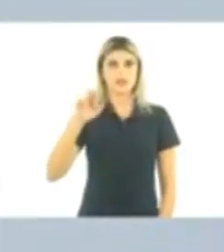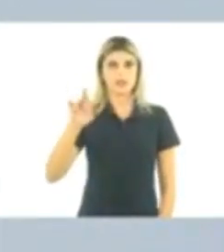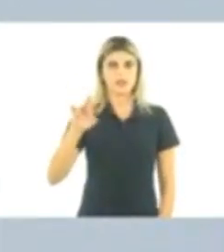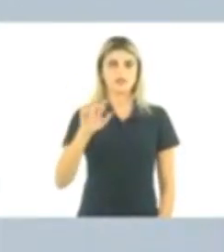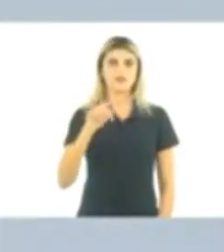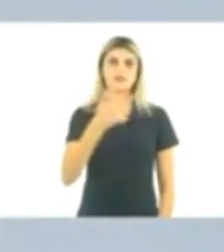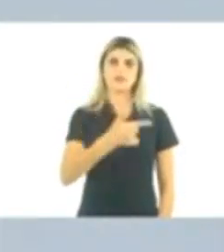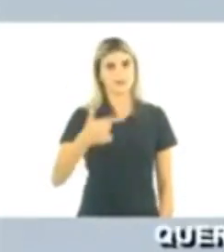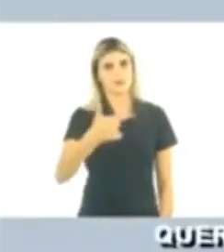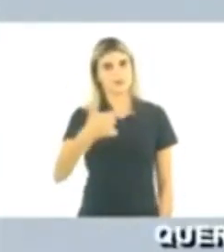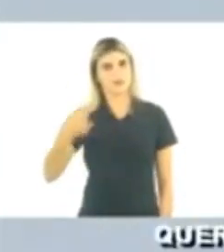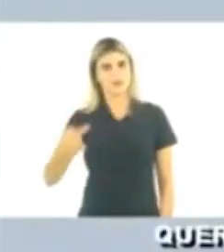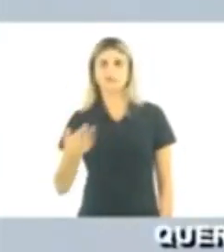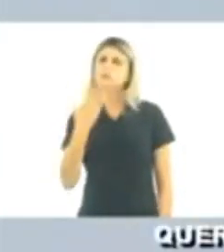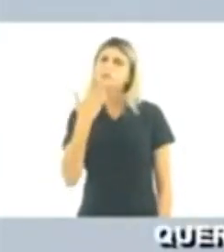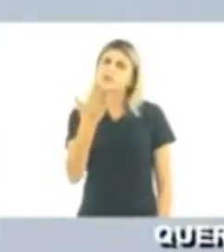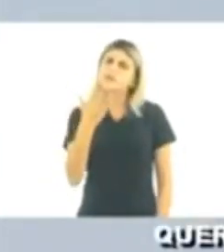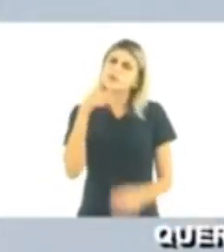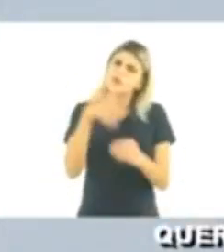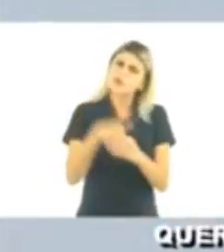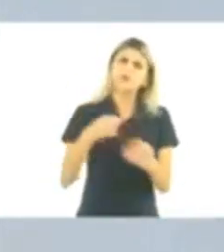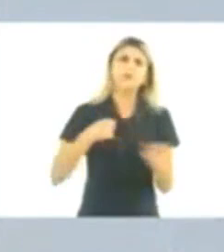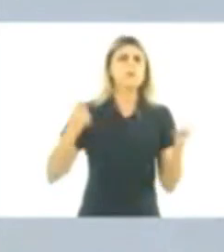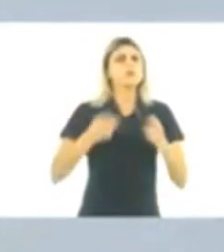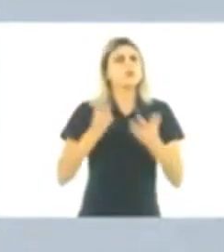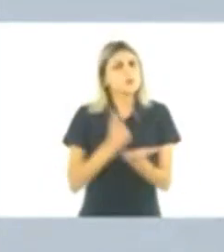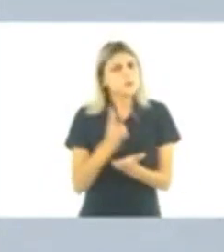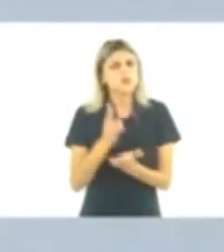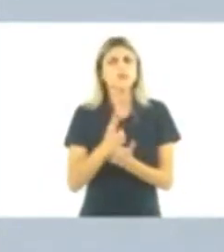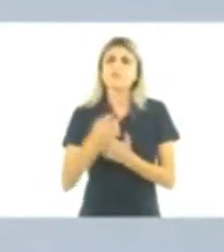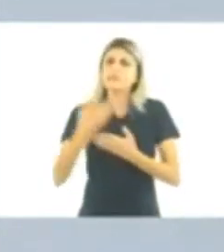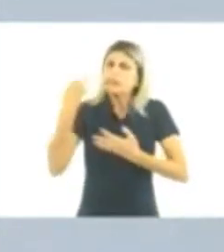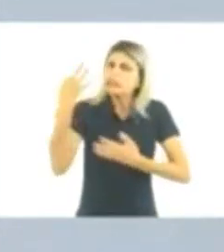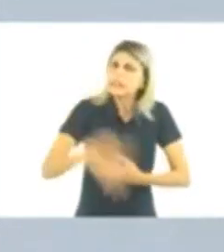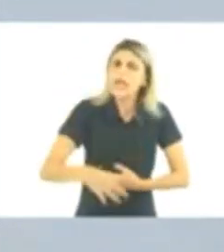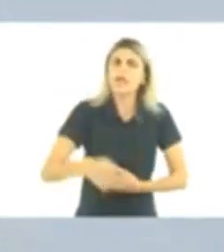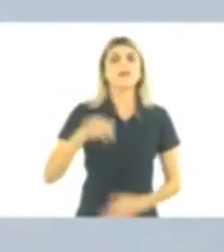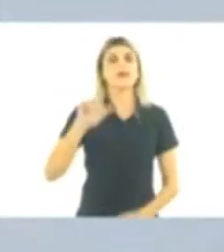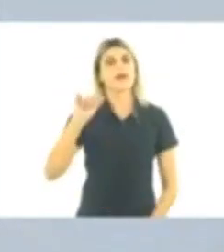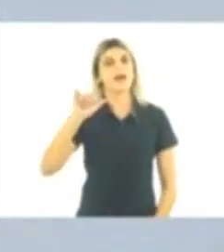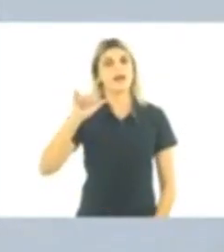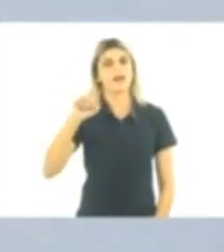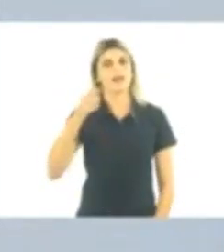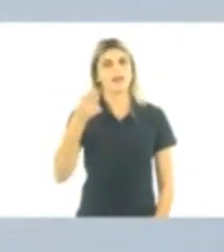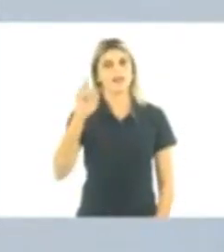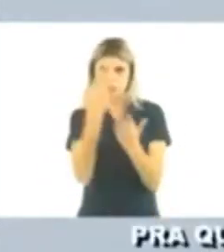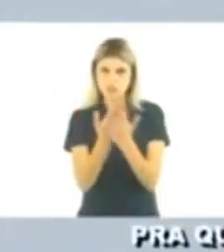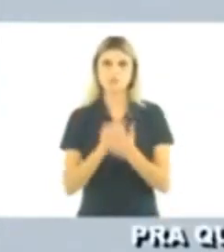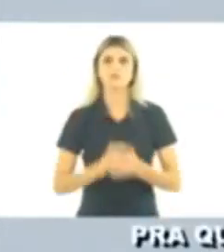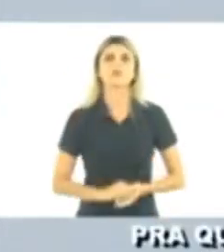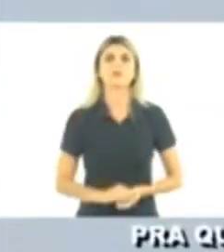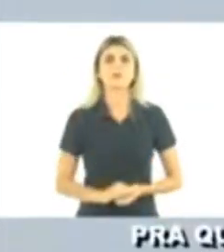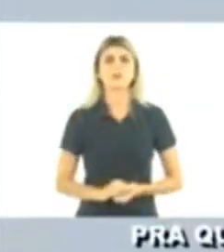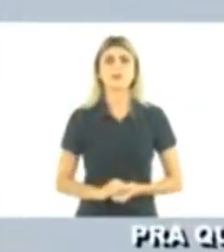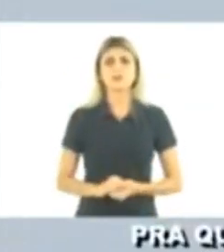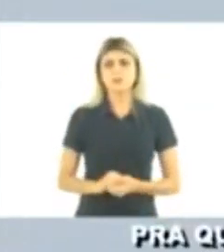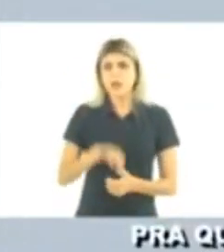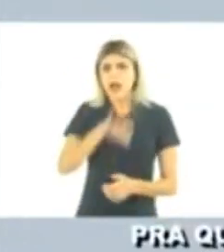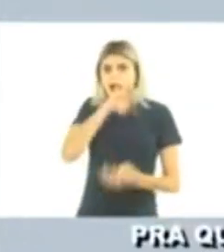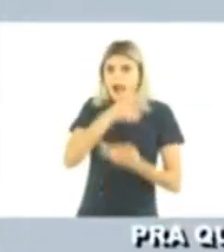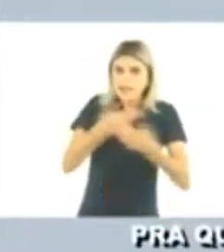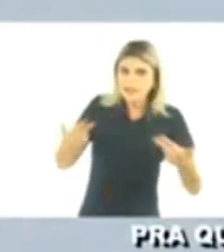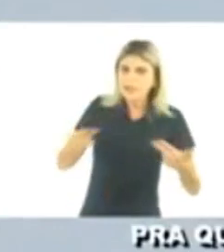2269. Quero pedir o seu voto para que eu possa continuar fazendo o certo de novo. Alexandre Vale, 2290. Para quem cuida dos